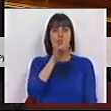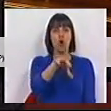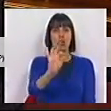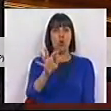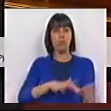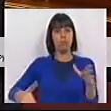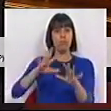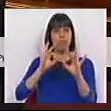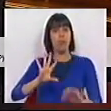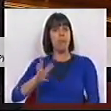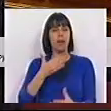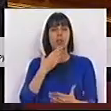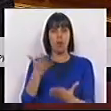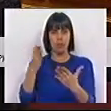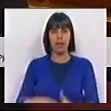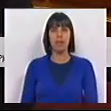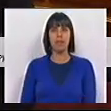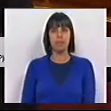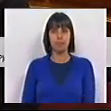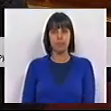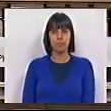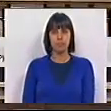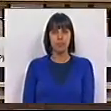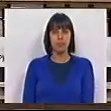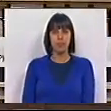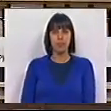escolha dentro do seu próprio país. Obrigada. Obrigada.